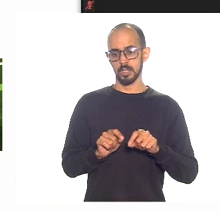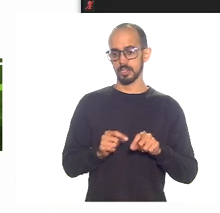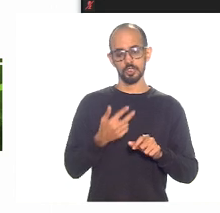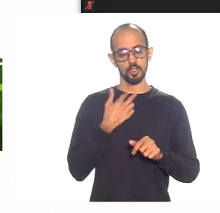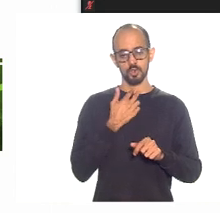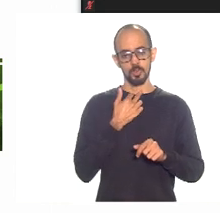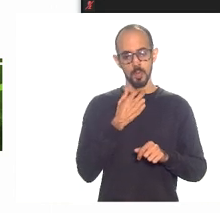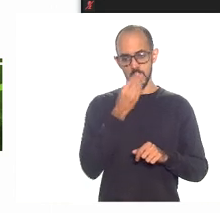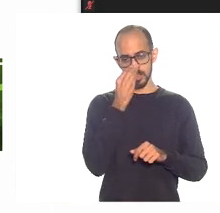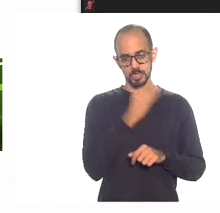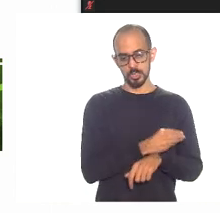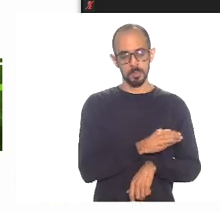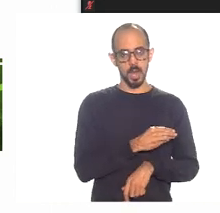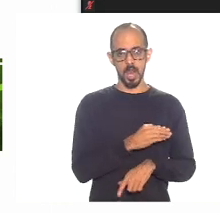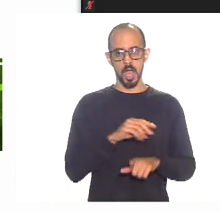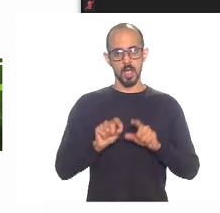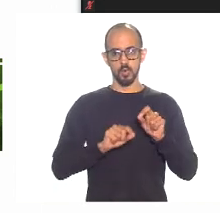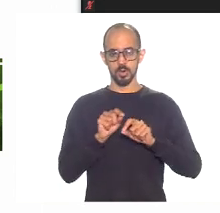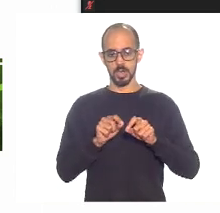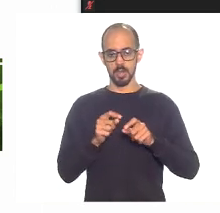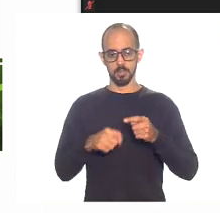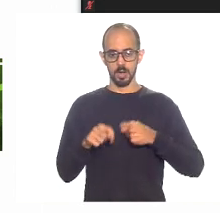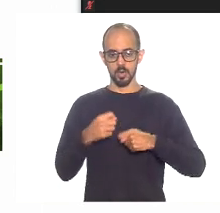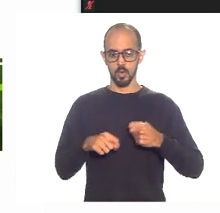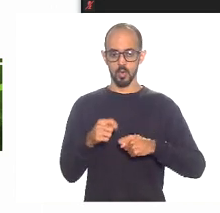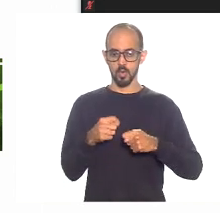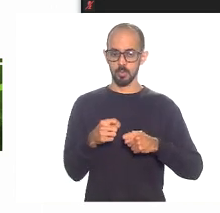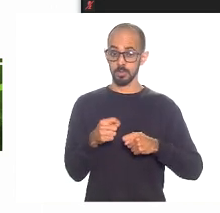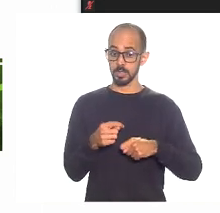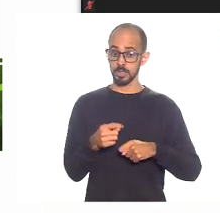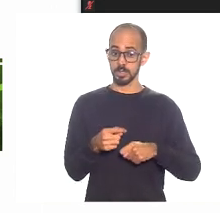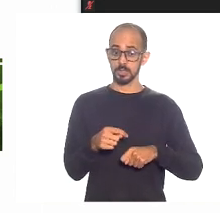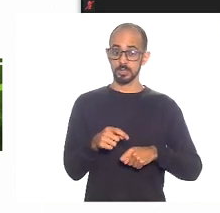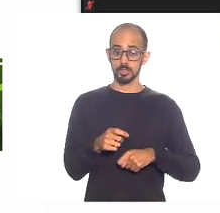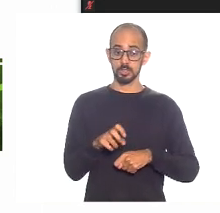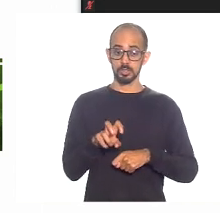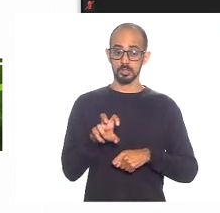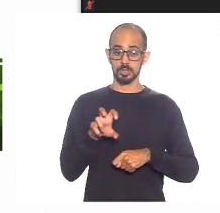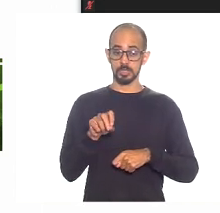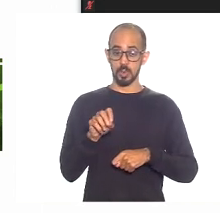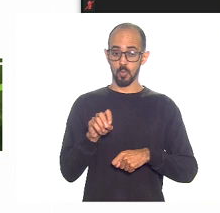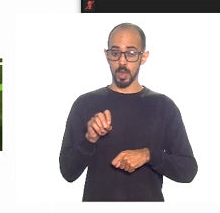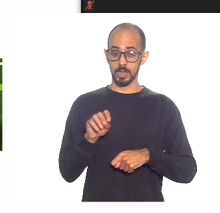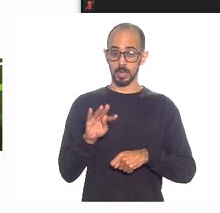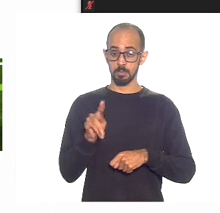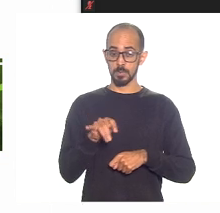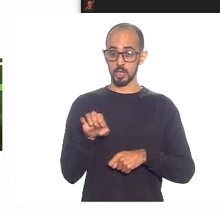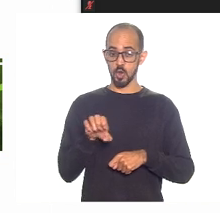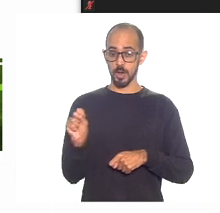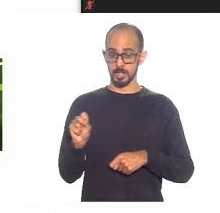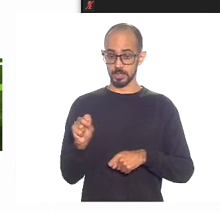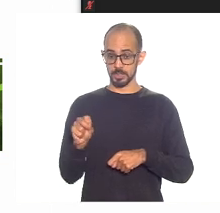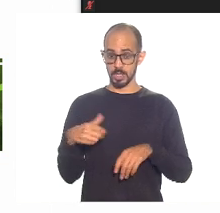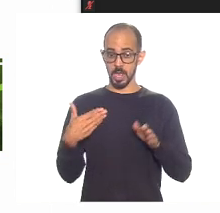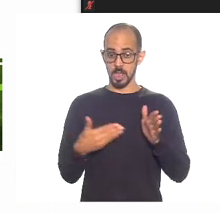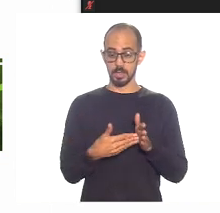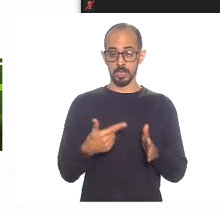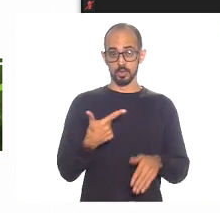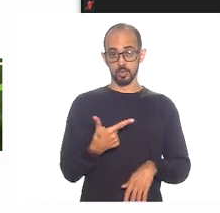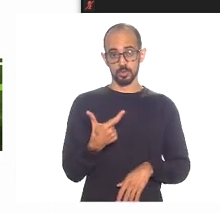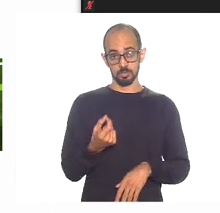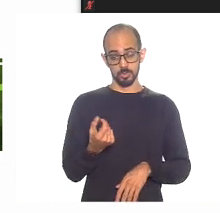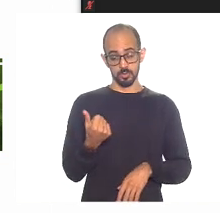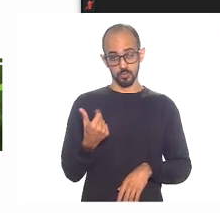mão, quer dizer, de uma economia aí de 50 bilhões, né? Está certo? Até 2023,